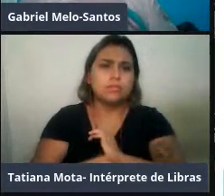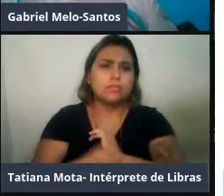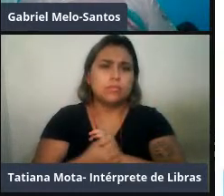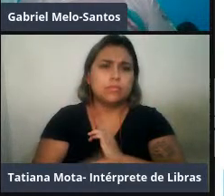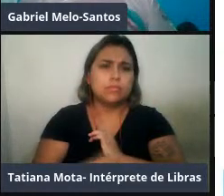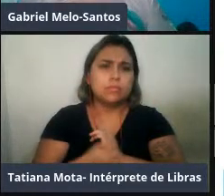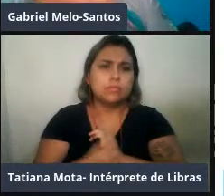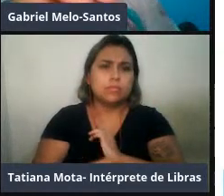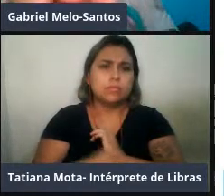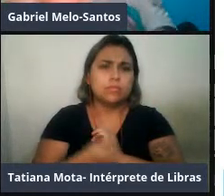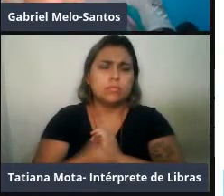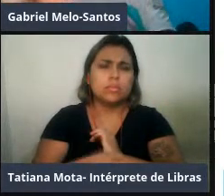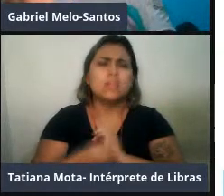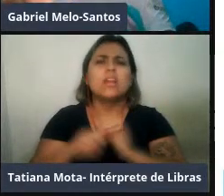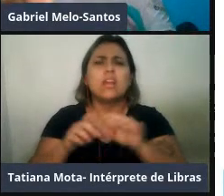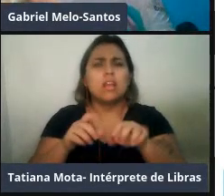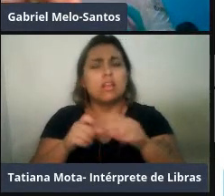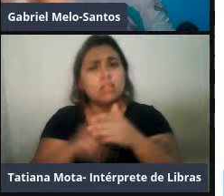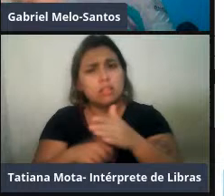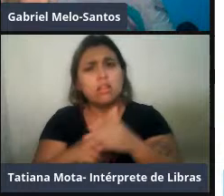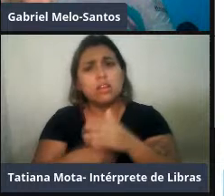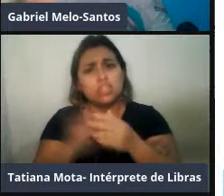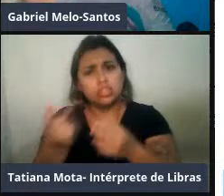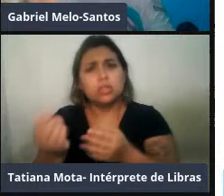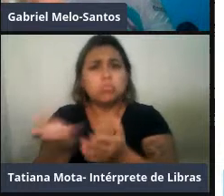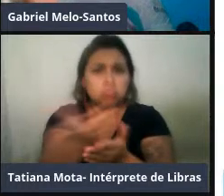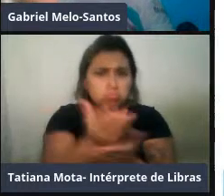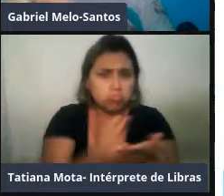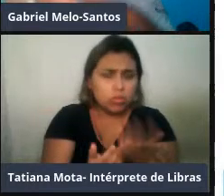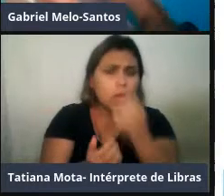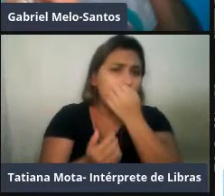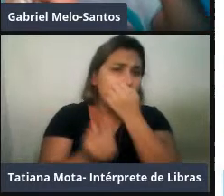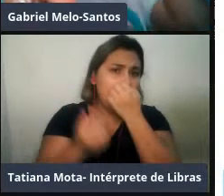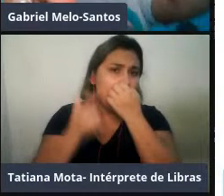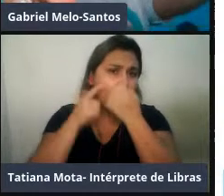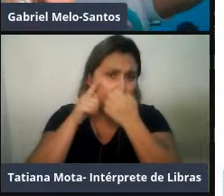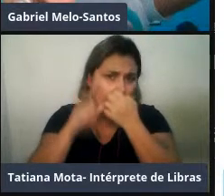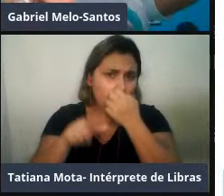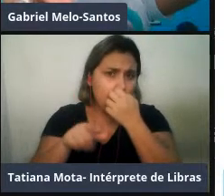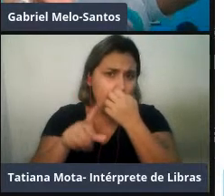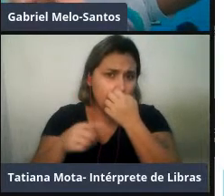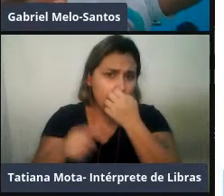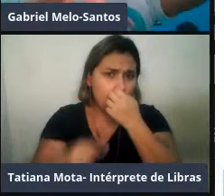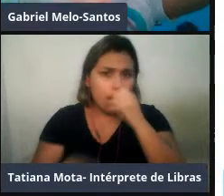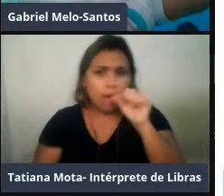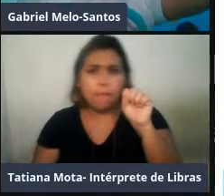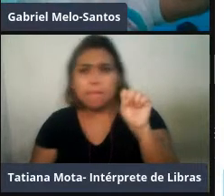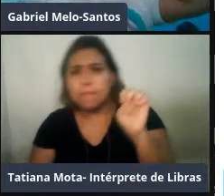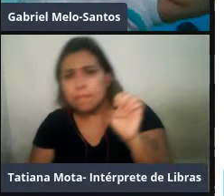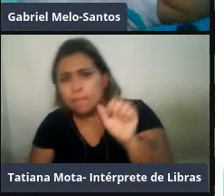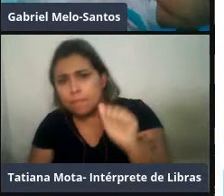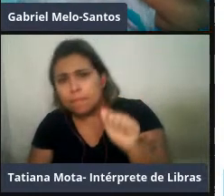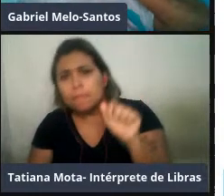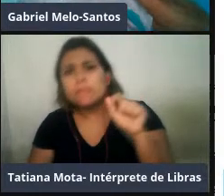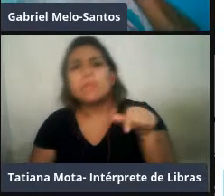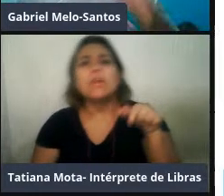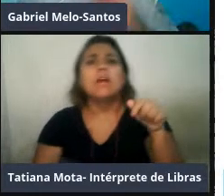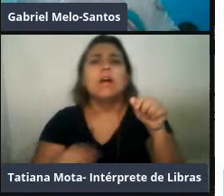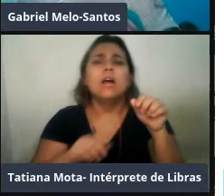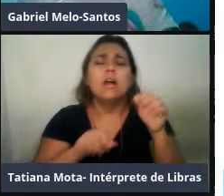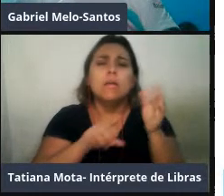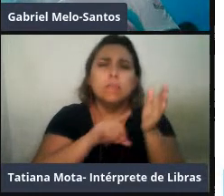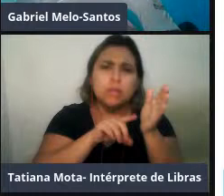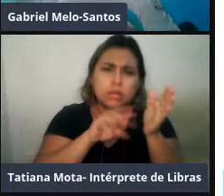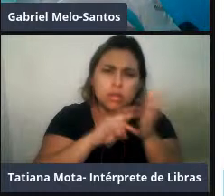essa vaquinha virtual e isso é por meio da C, que é uma rede nova que a gente formou de pesquisa e conservação de